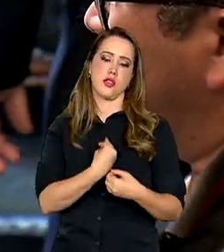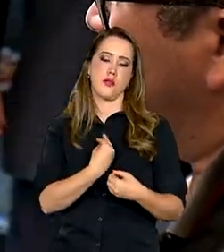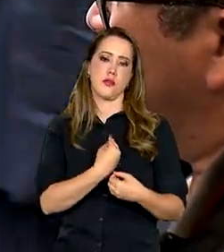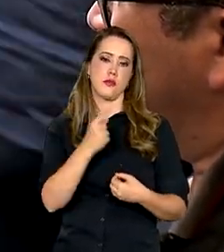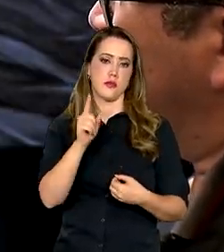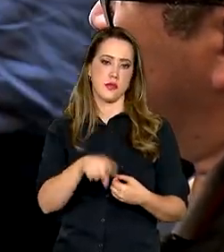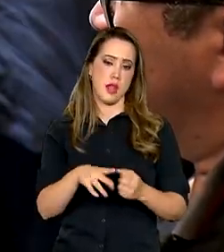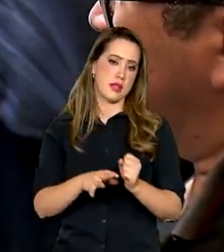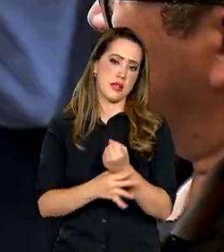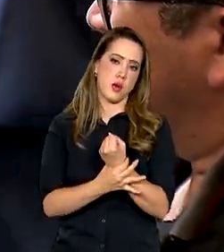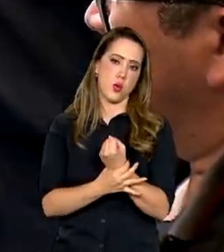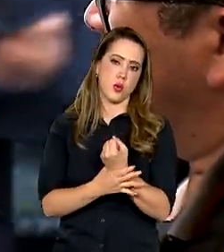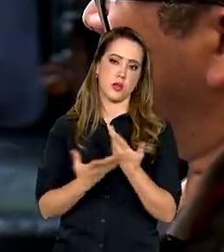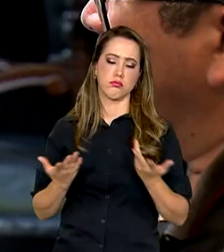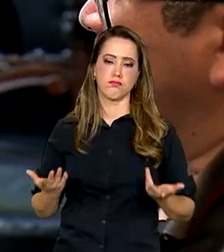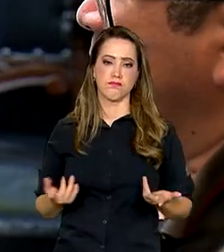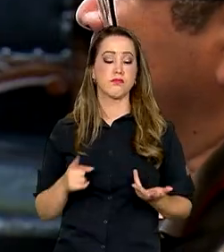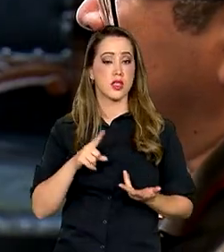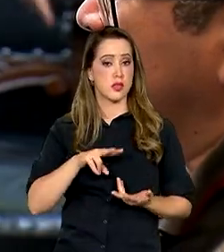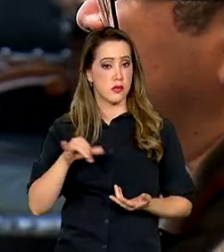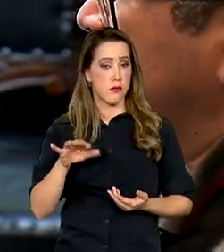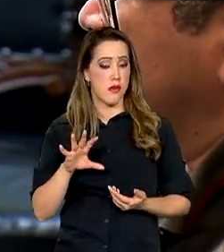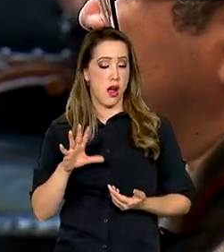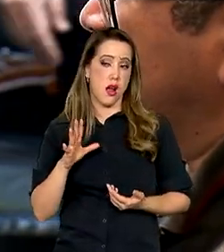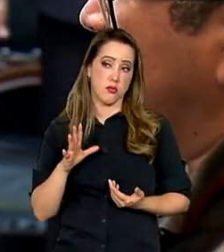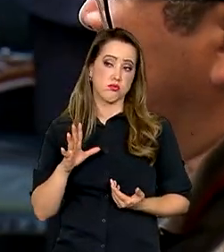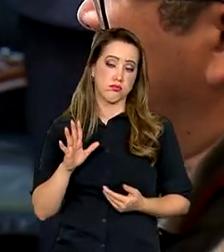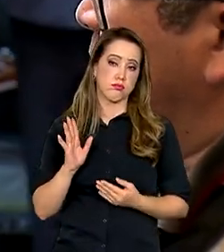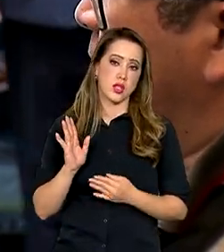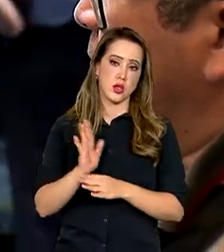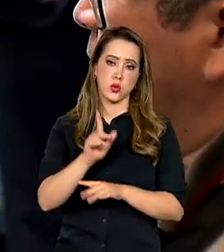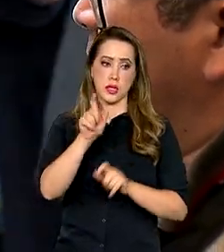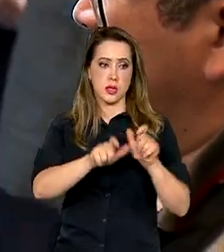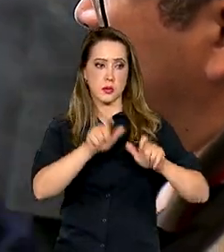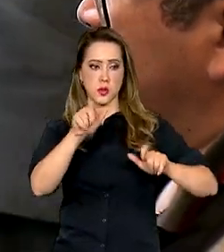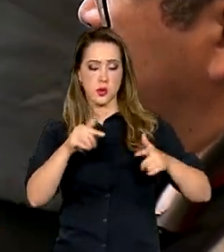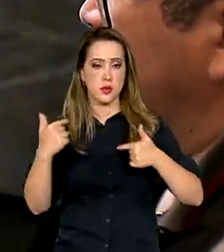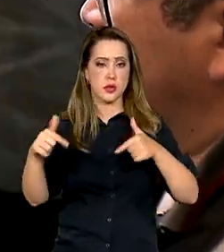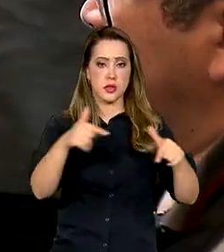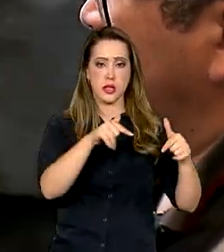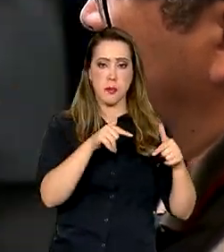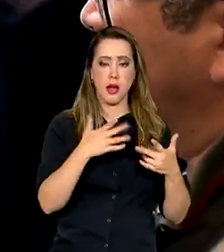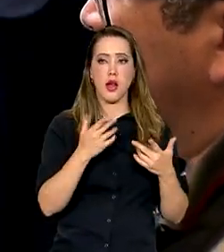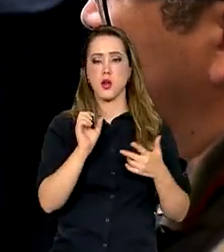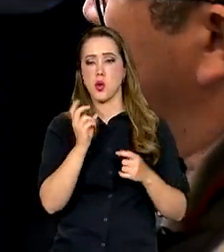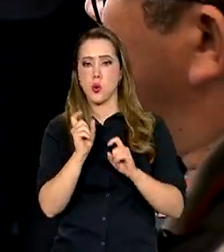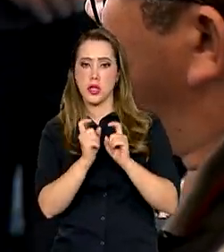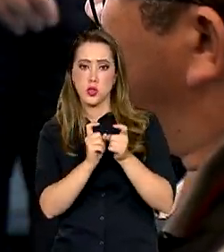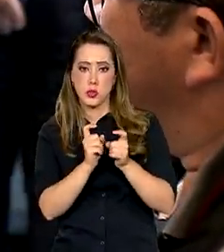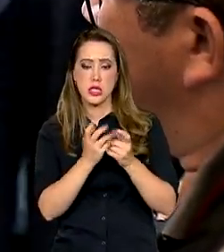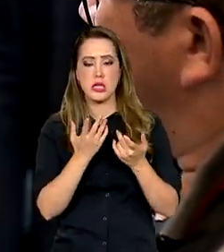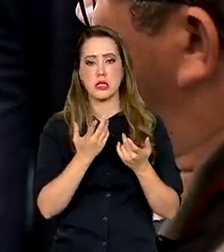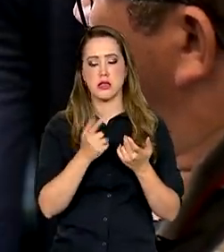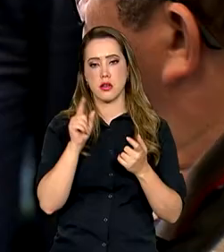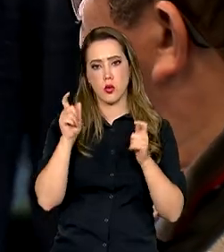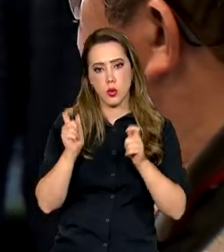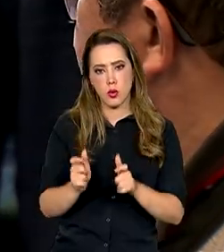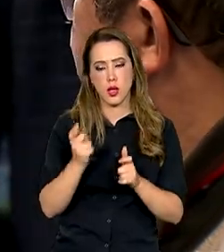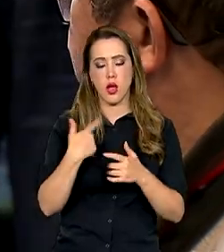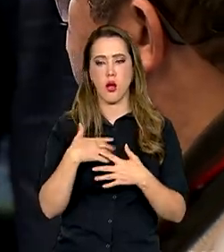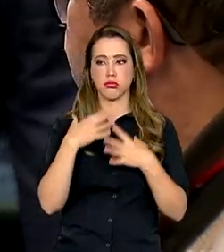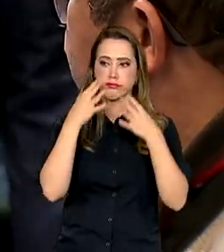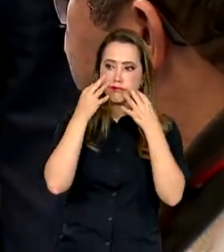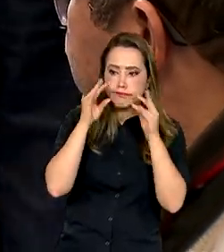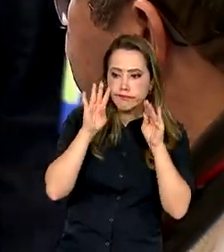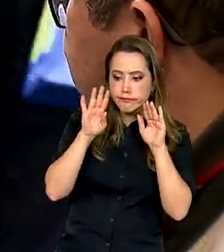é segura no trânsito. Isso vai fazer com que os agentes, os gestores públicos despertem para a